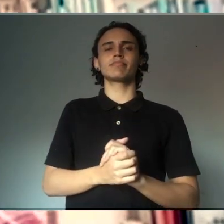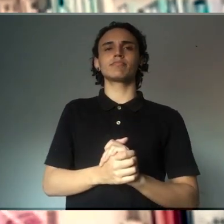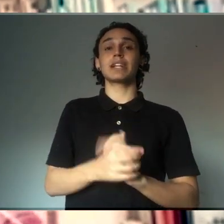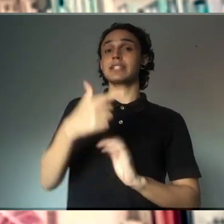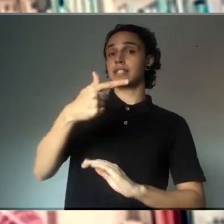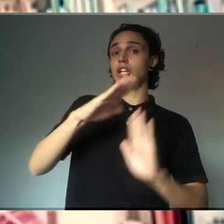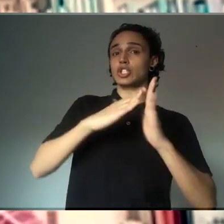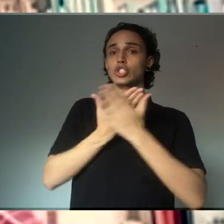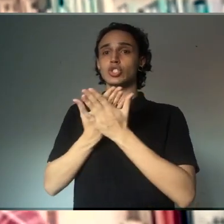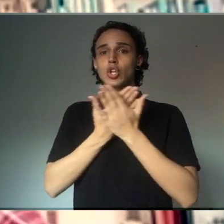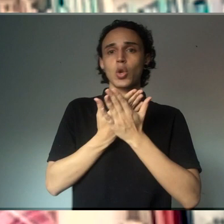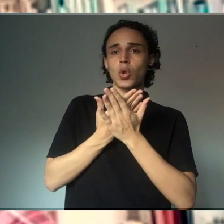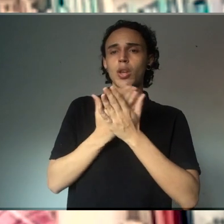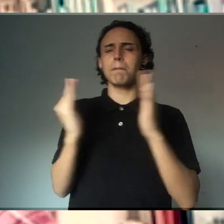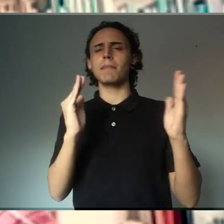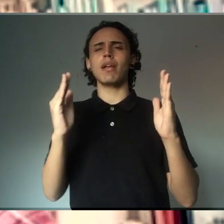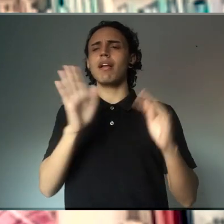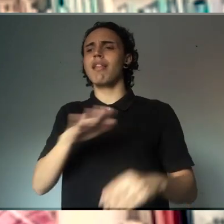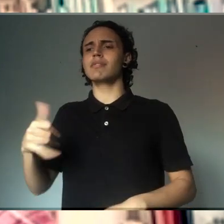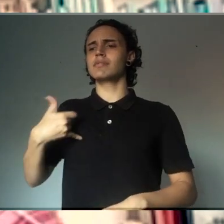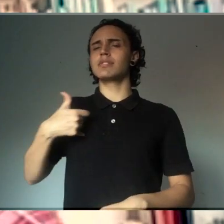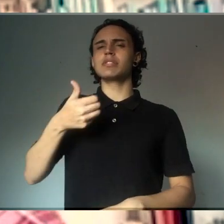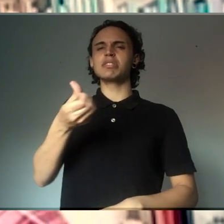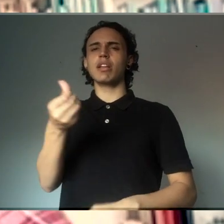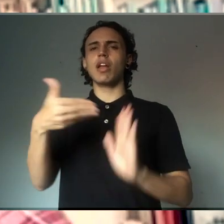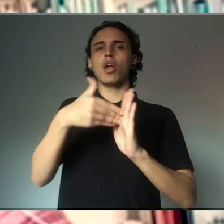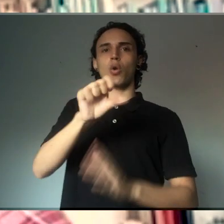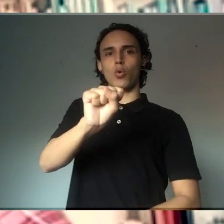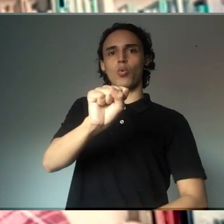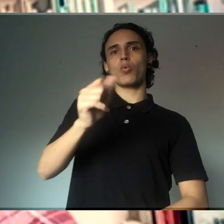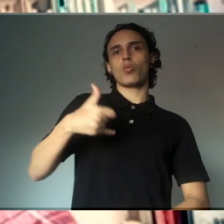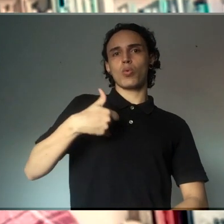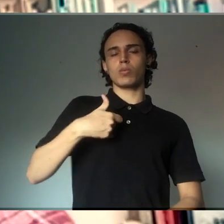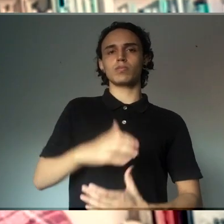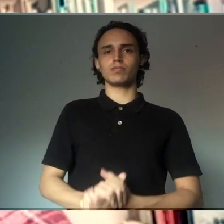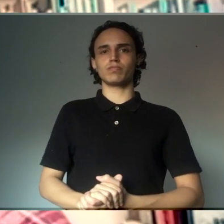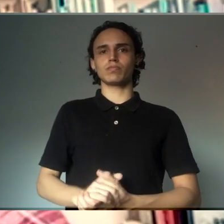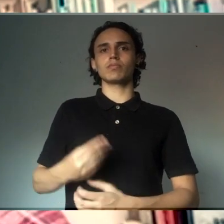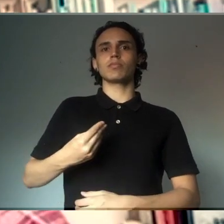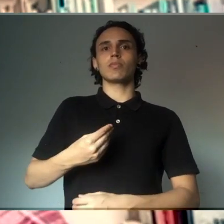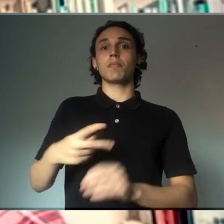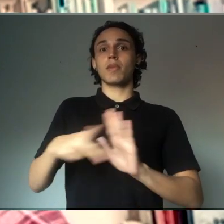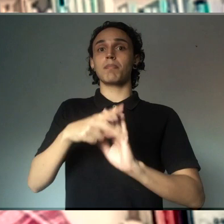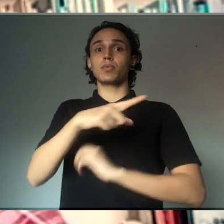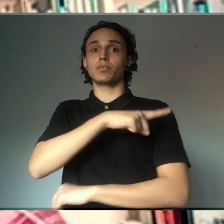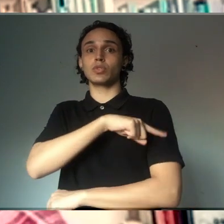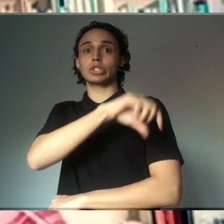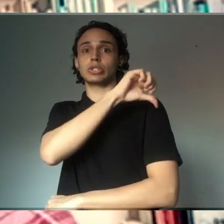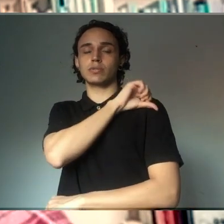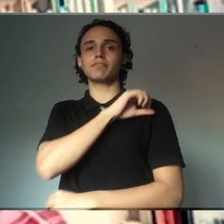com crianças de 8 a 6, 8 anos, do ensino fundamental, de escolas